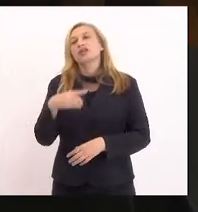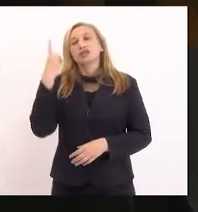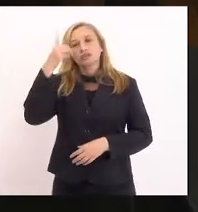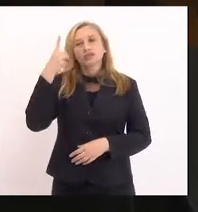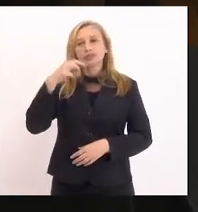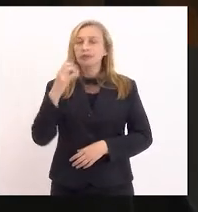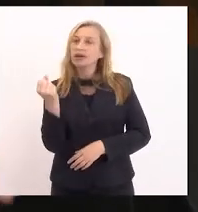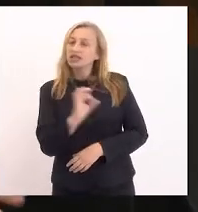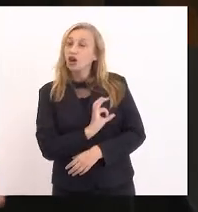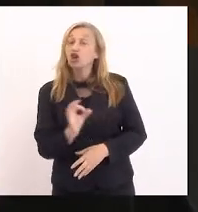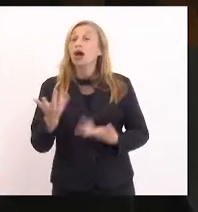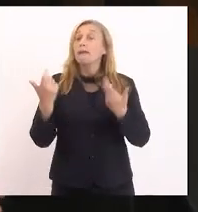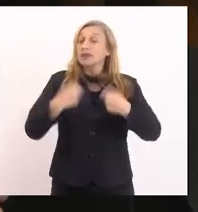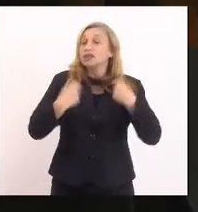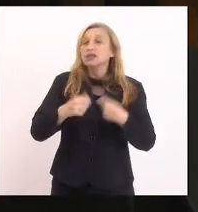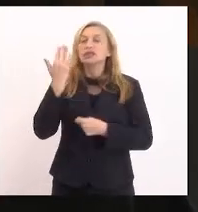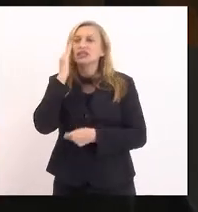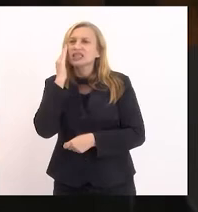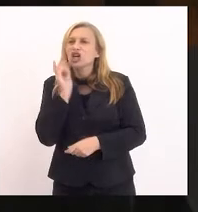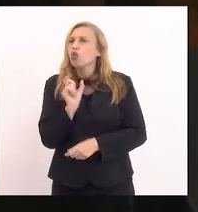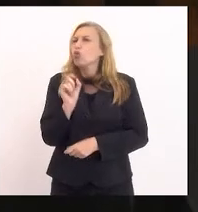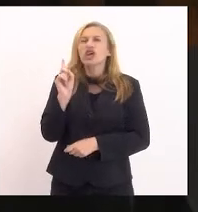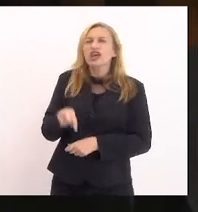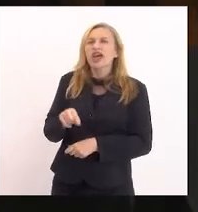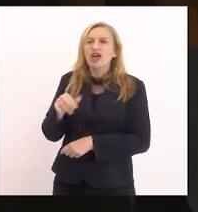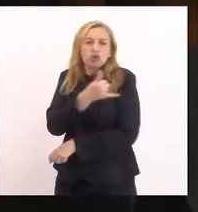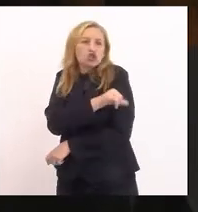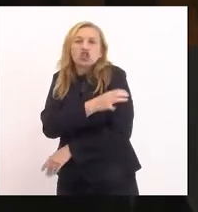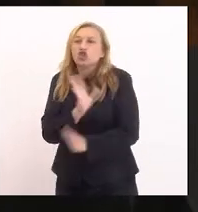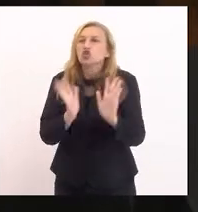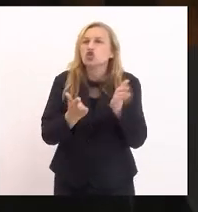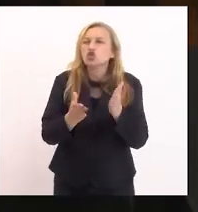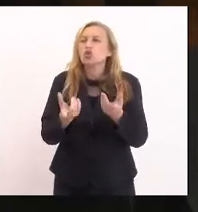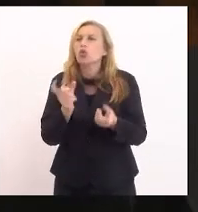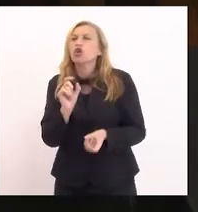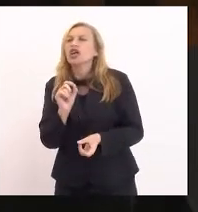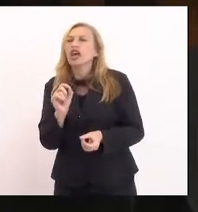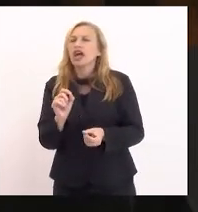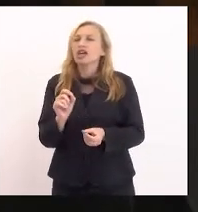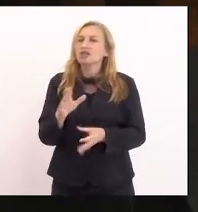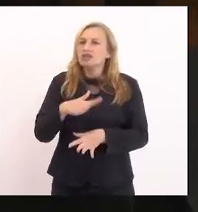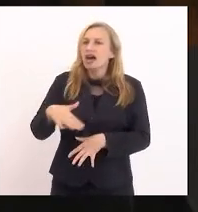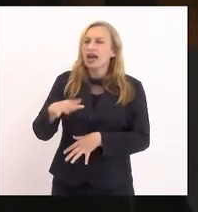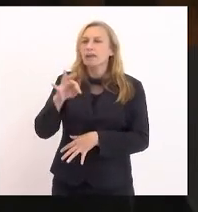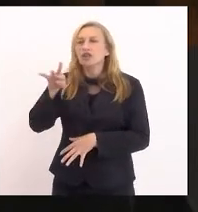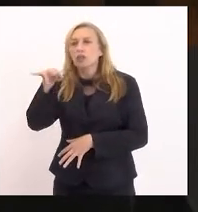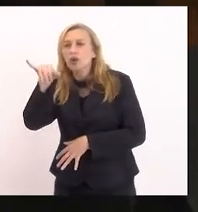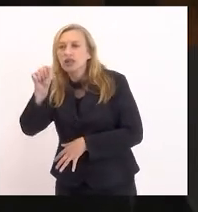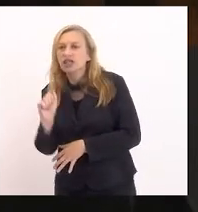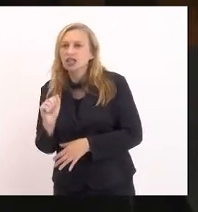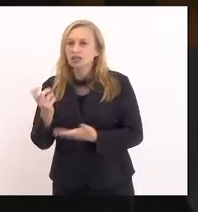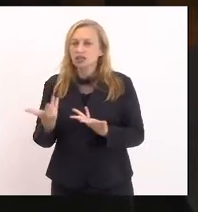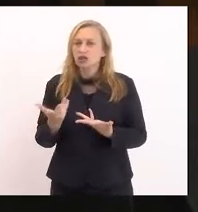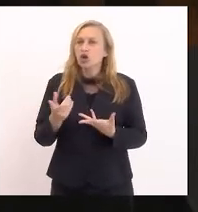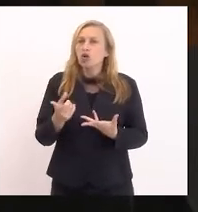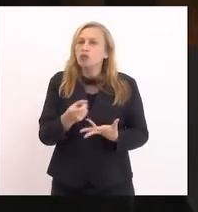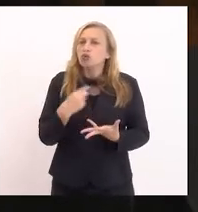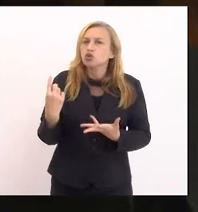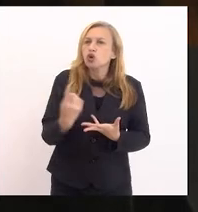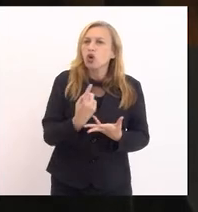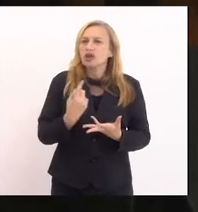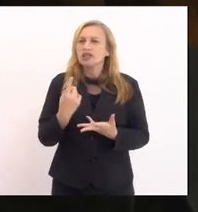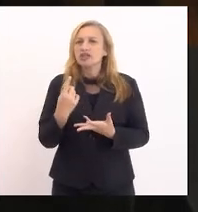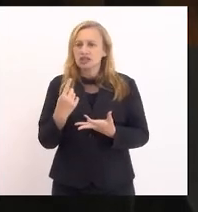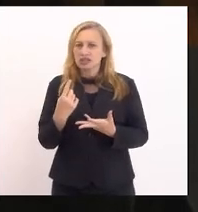Então, eu preciso entender o que é o Rio de Janeiro de hoje, o que é a nossa região metropolitana, de que maneira nós, agentes